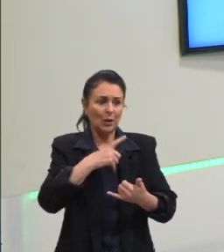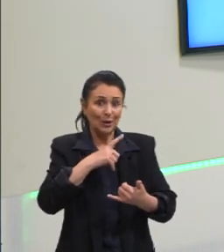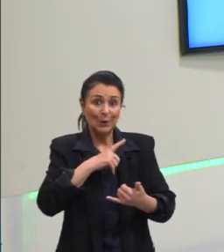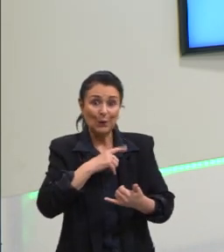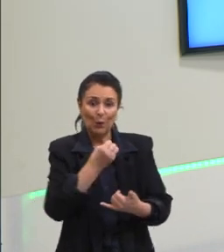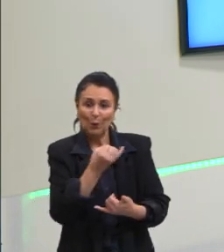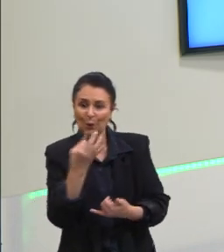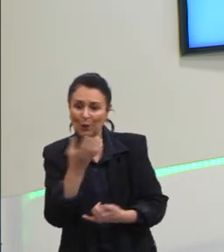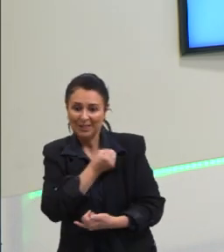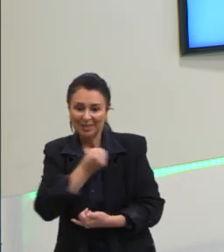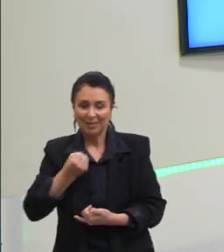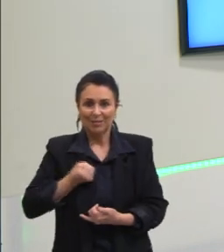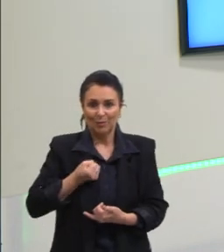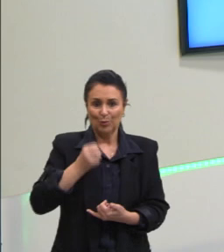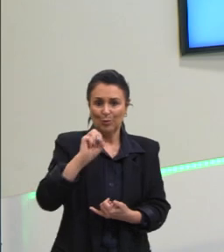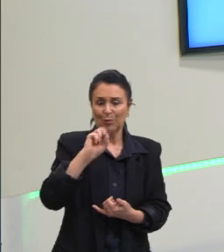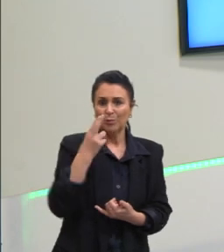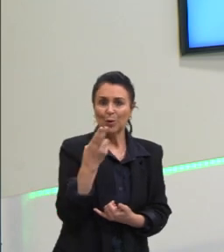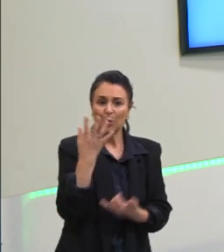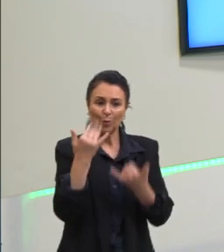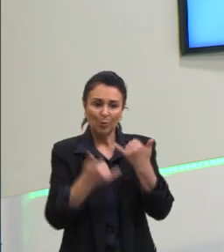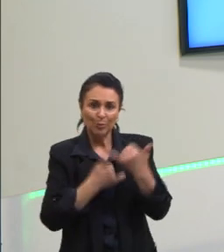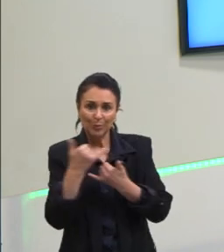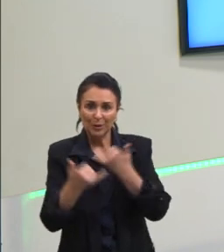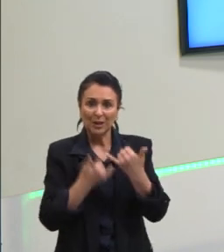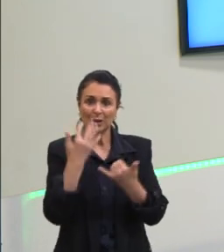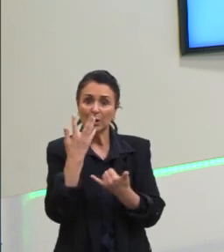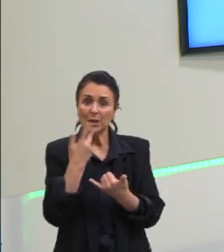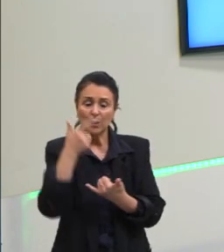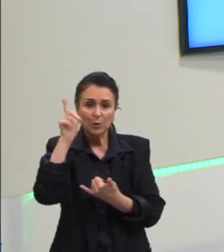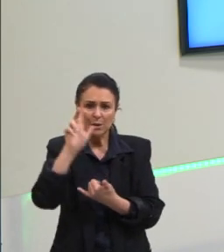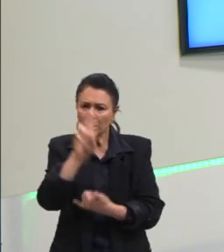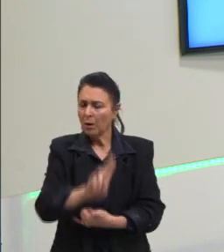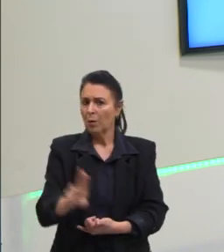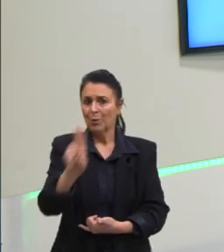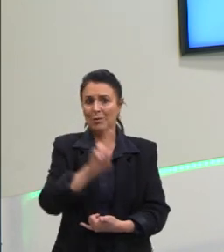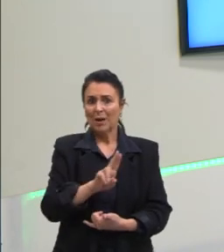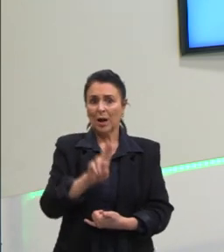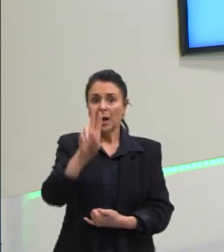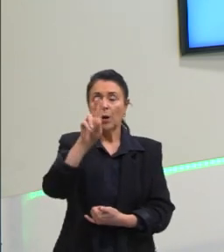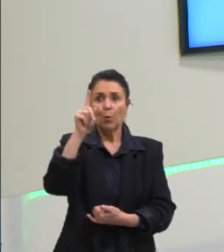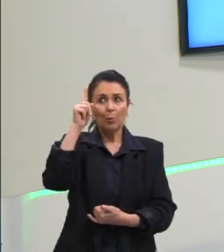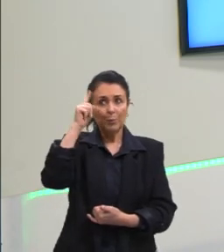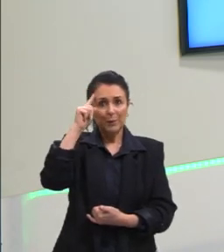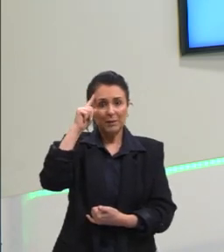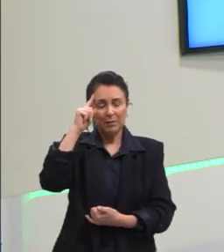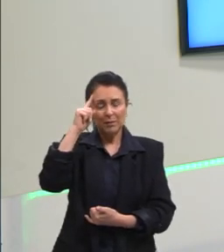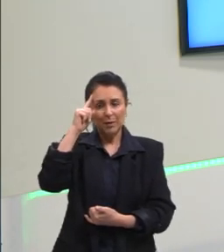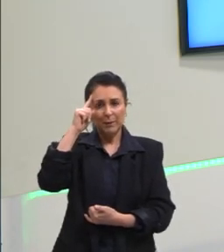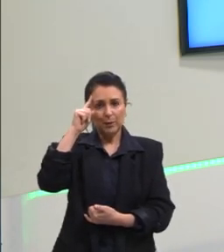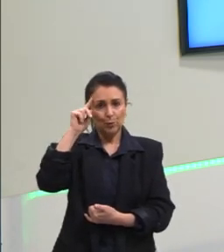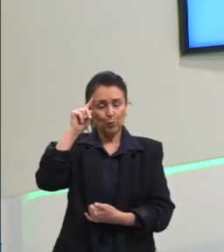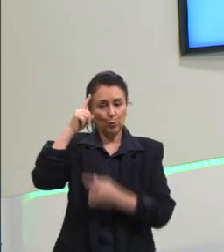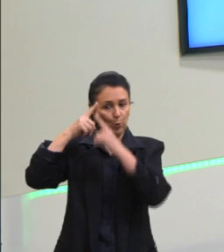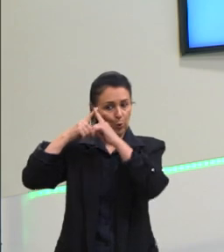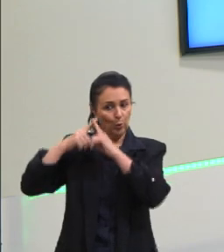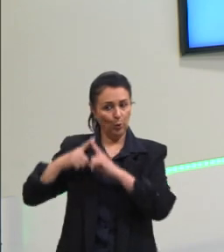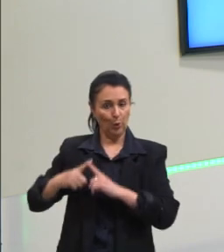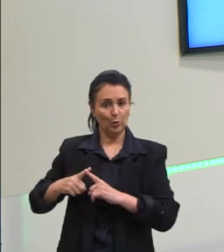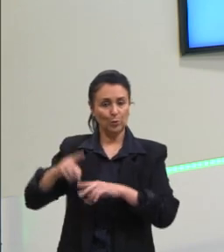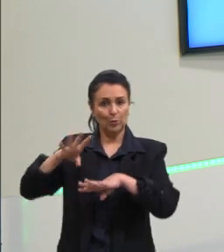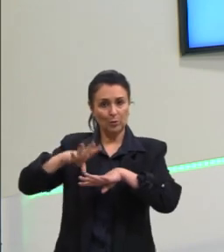mesmo que sejam brinquedos que elas consigam usar o pensamento lógico-matemático, seja aqueles brinquedos que tu